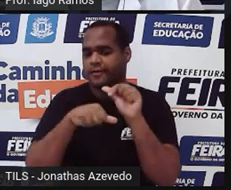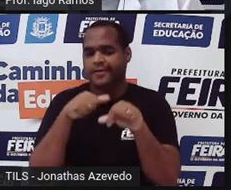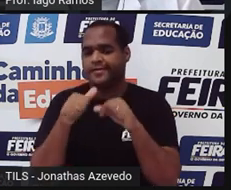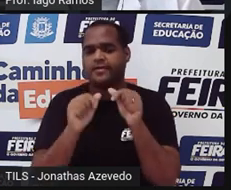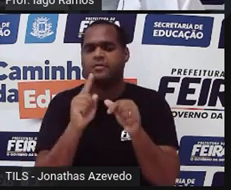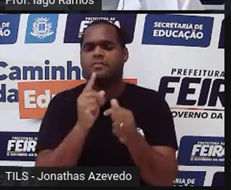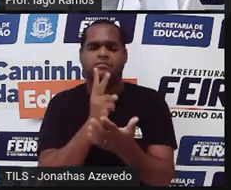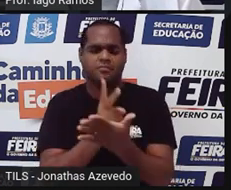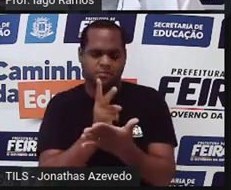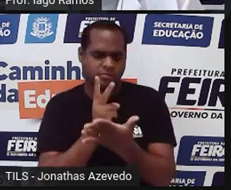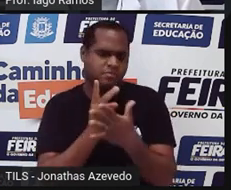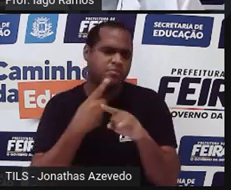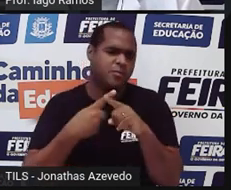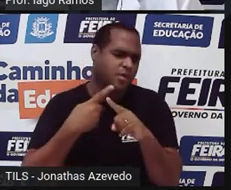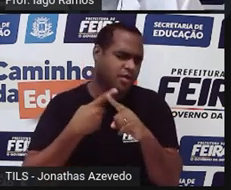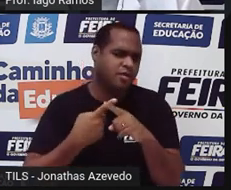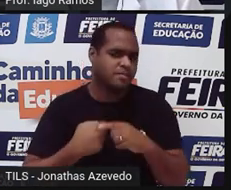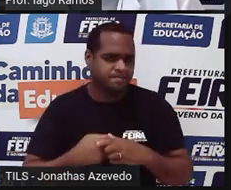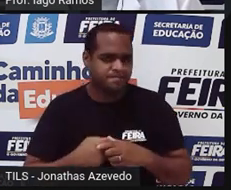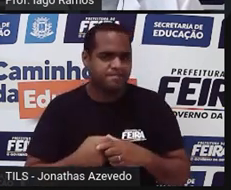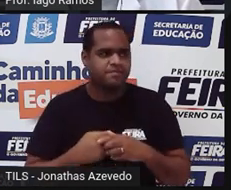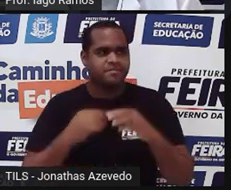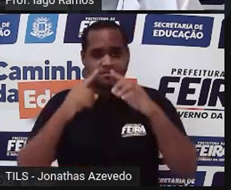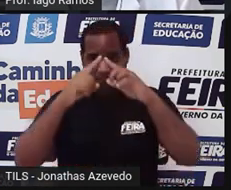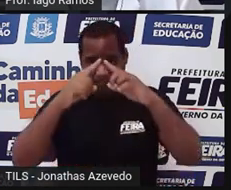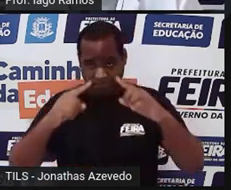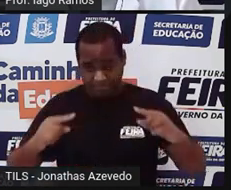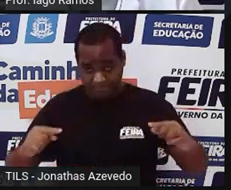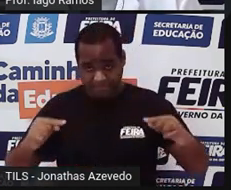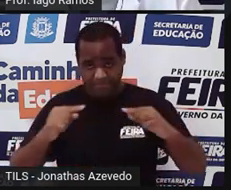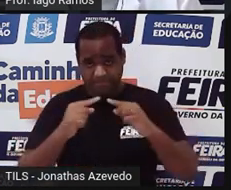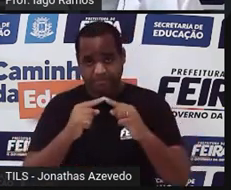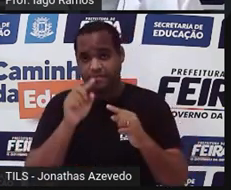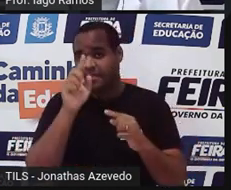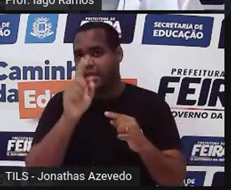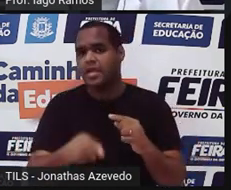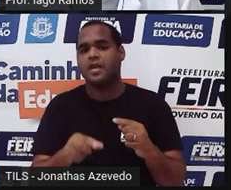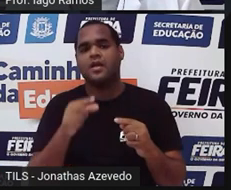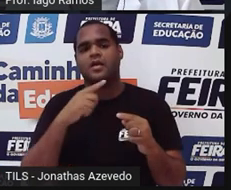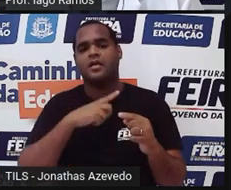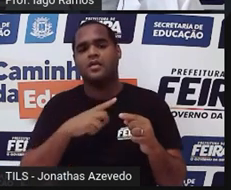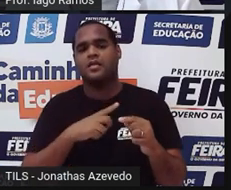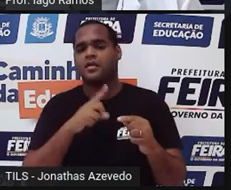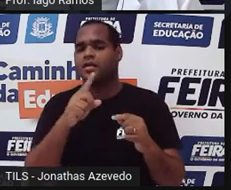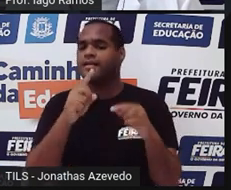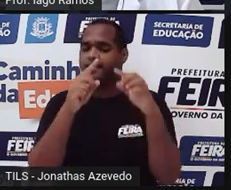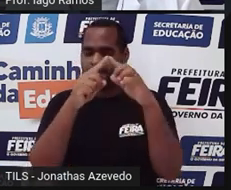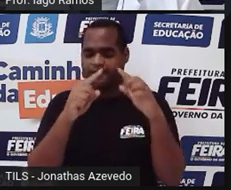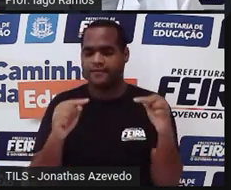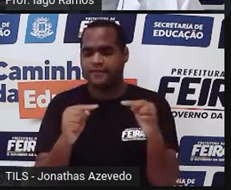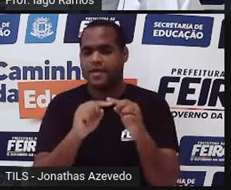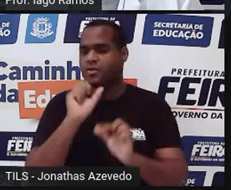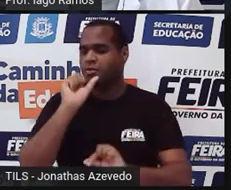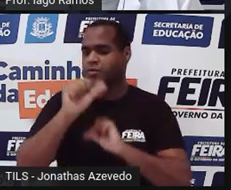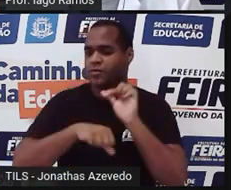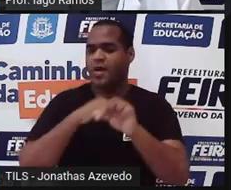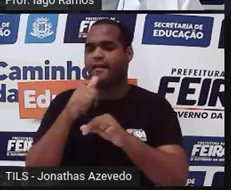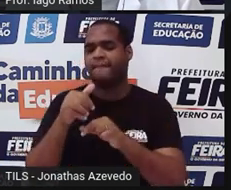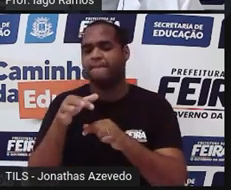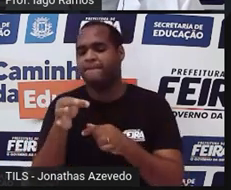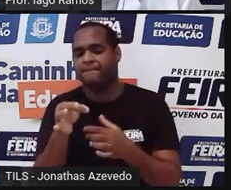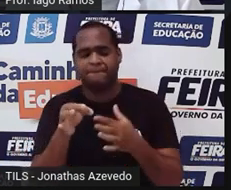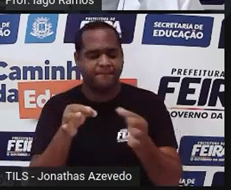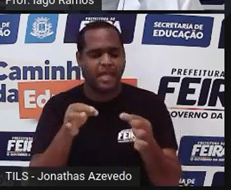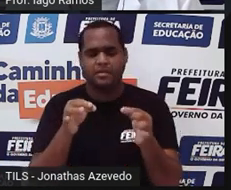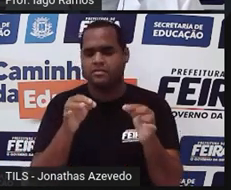se mantém? Bom, o triângulo é a única figura que não pode alterar sua forma sem que